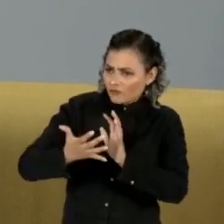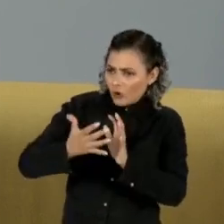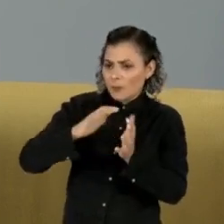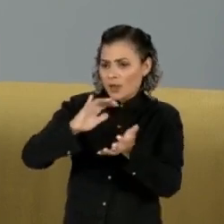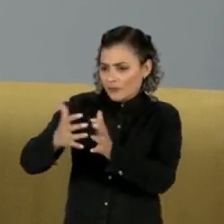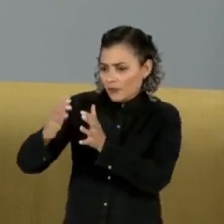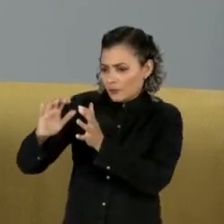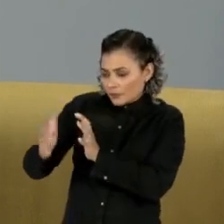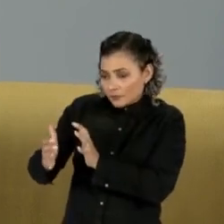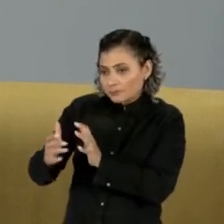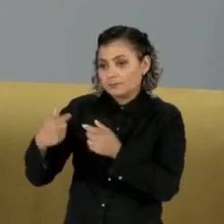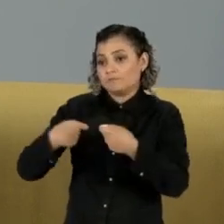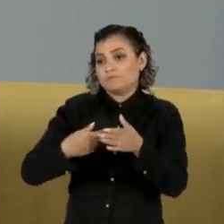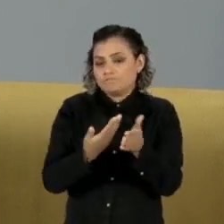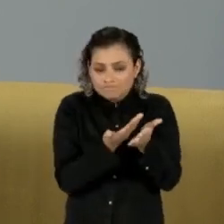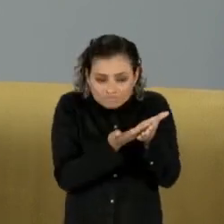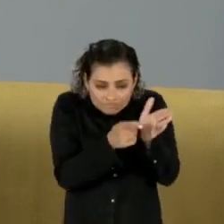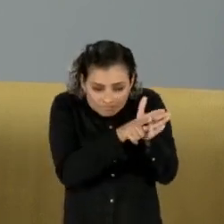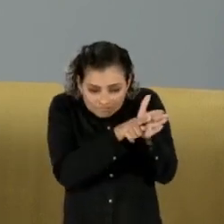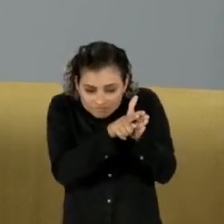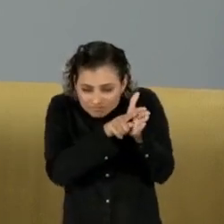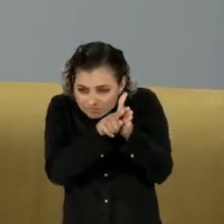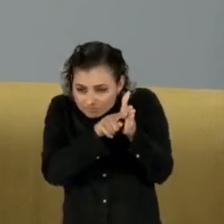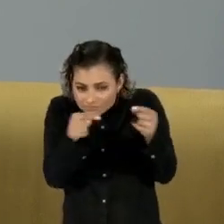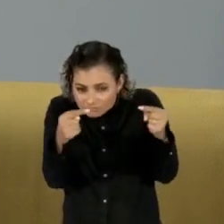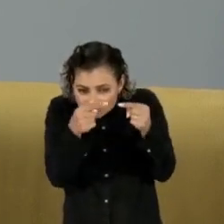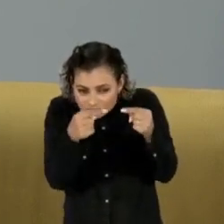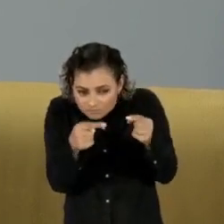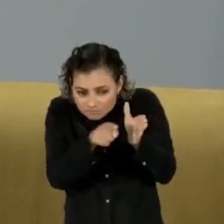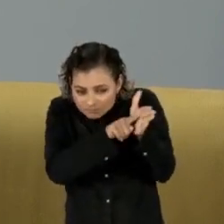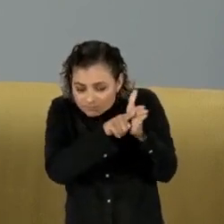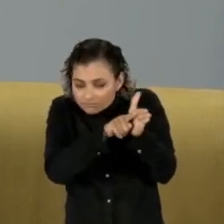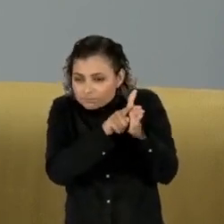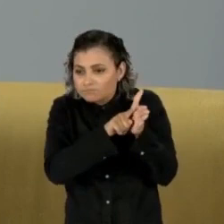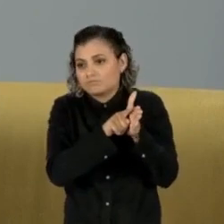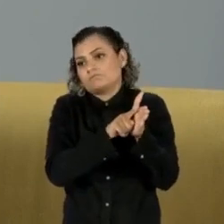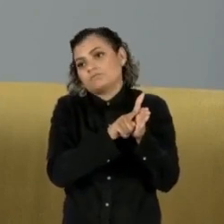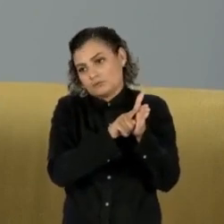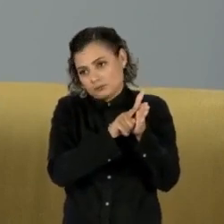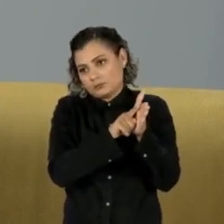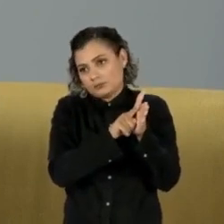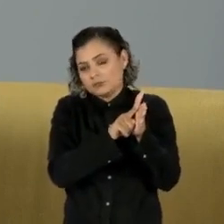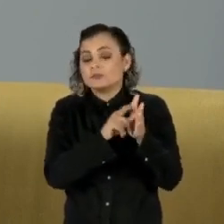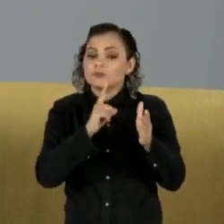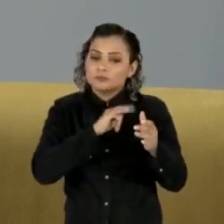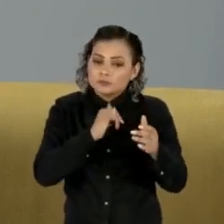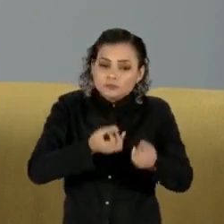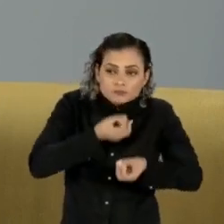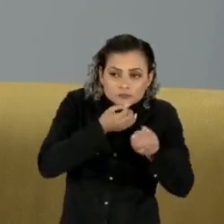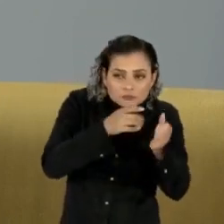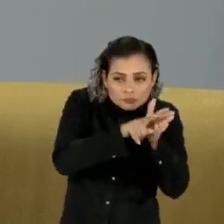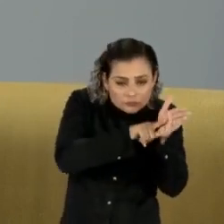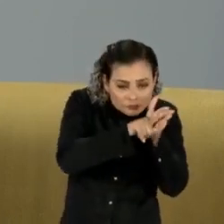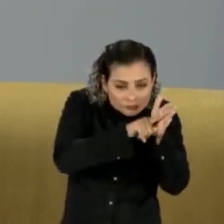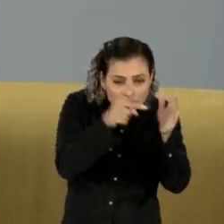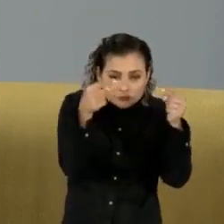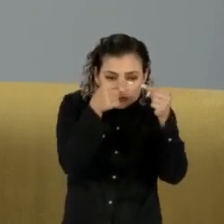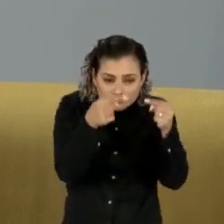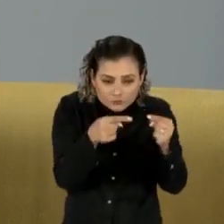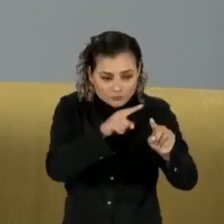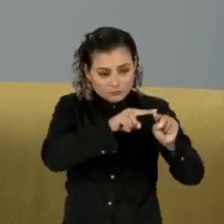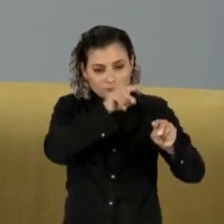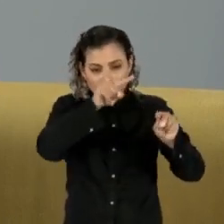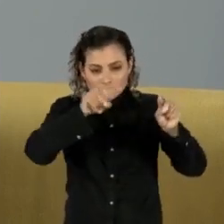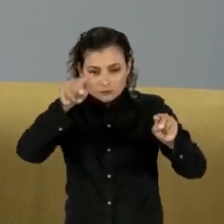que haja um estudo de viabilidade, que ela parta de um parâmetro de evidências e dados científicos e estatísticos para